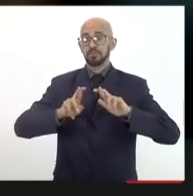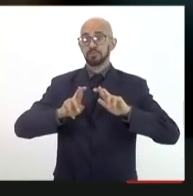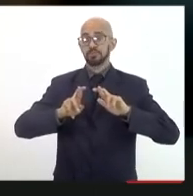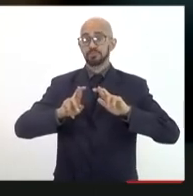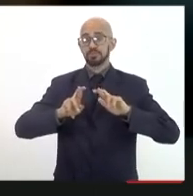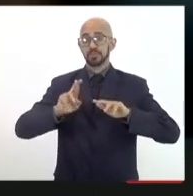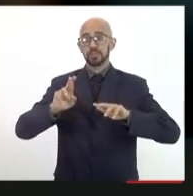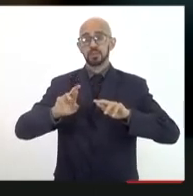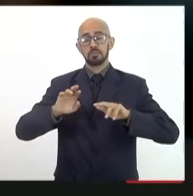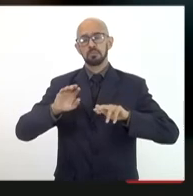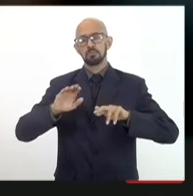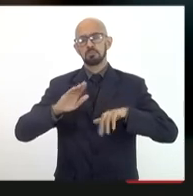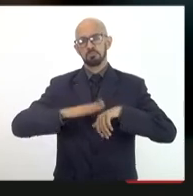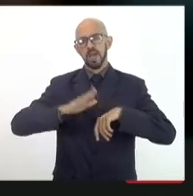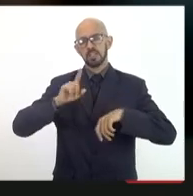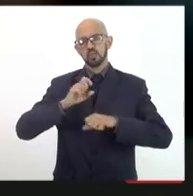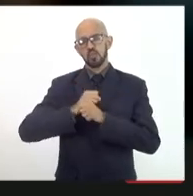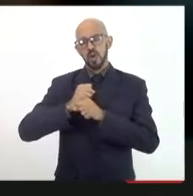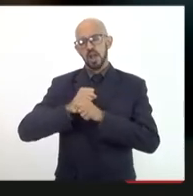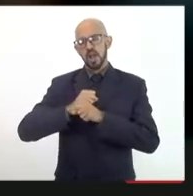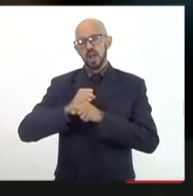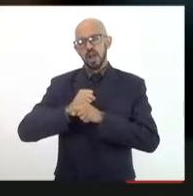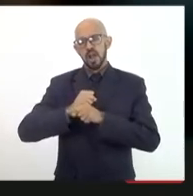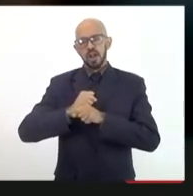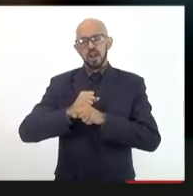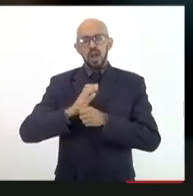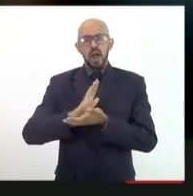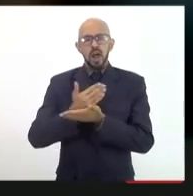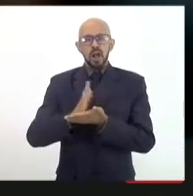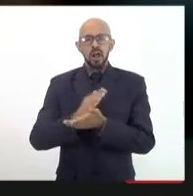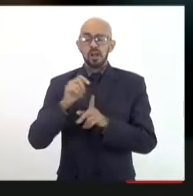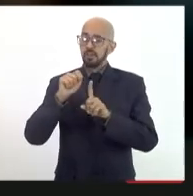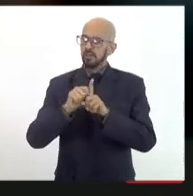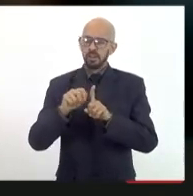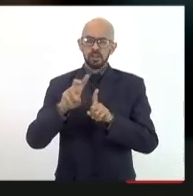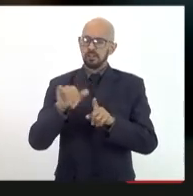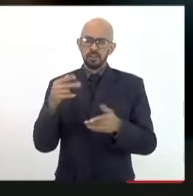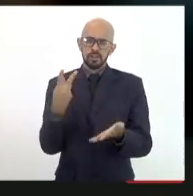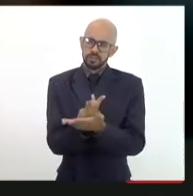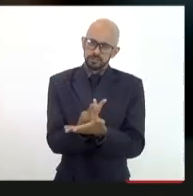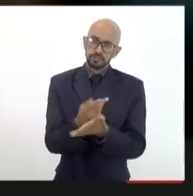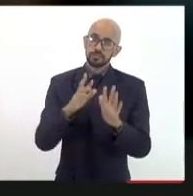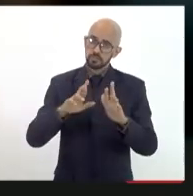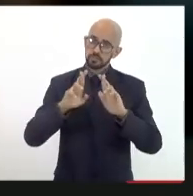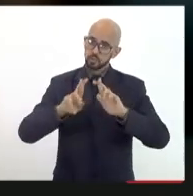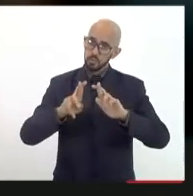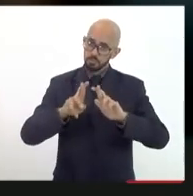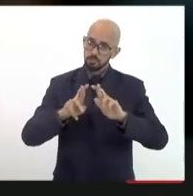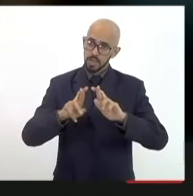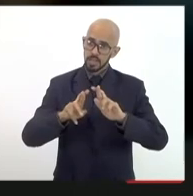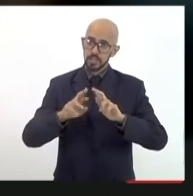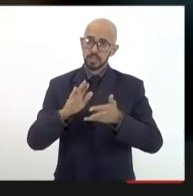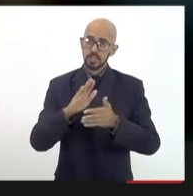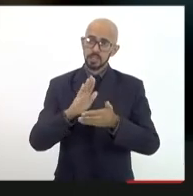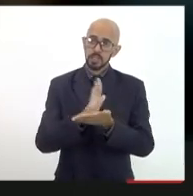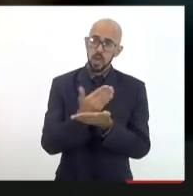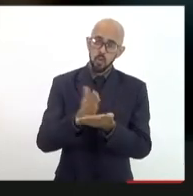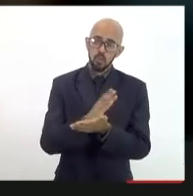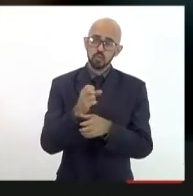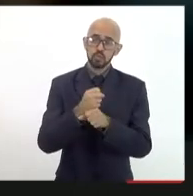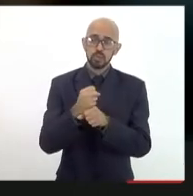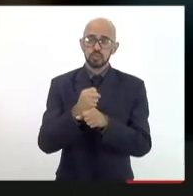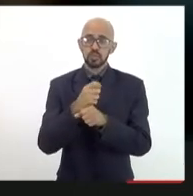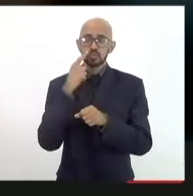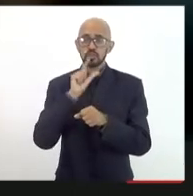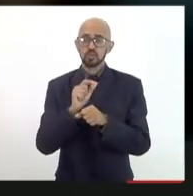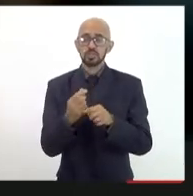mais de um ano eu acho que em alguns meses isso não vai acontecer mas eu espero que a gente consiga né deputada Jandira regulamentar